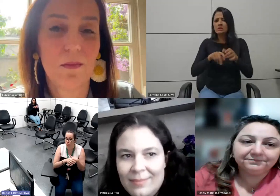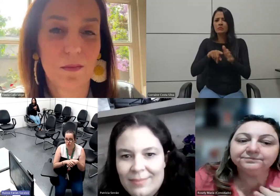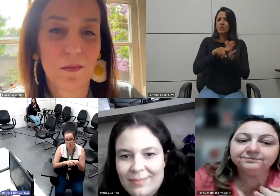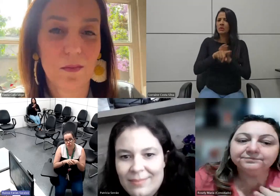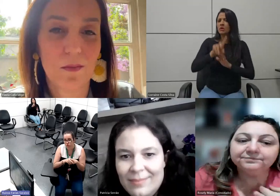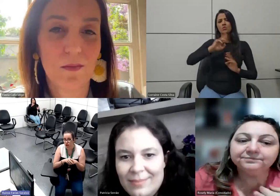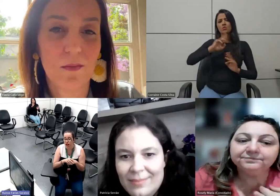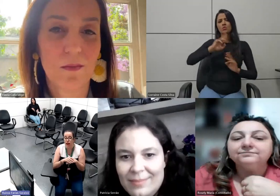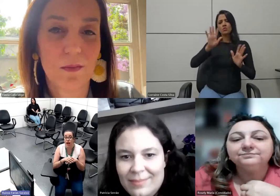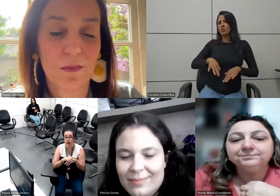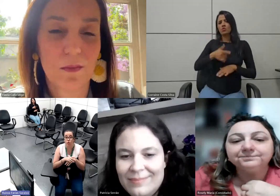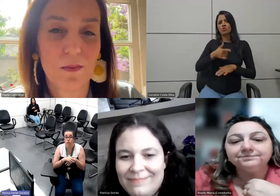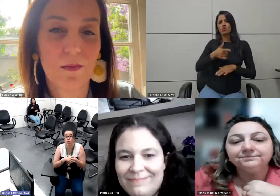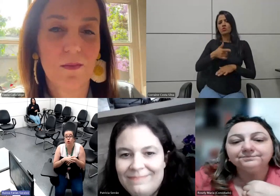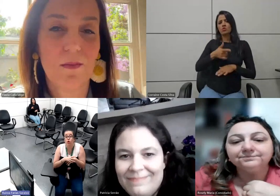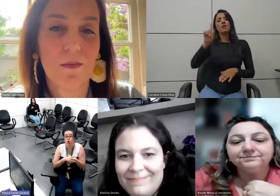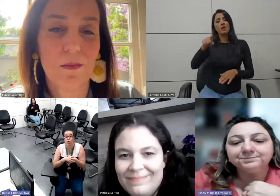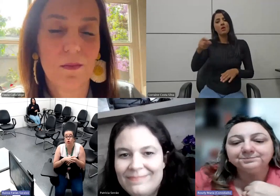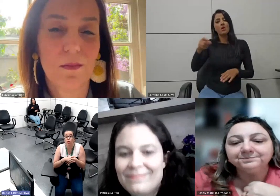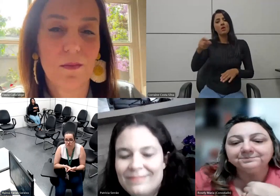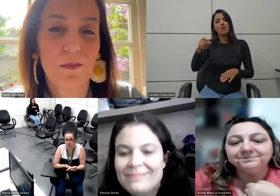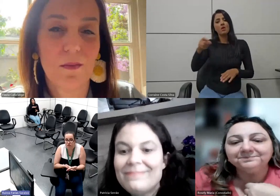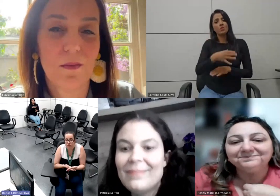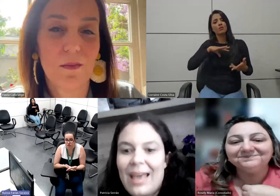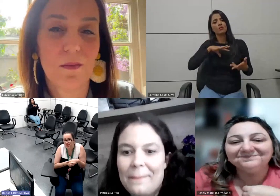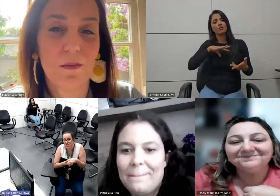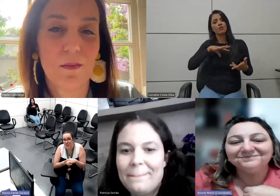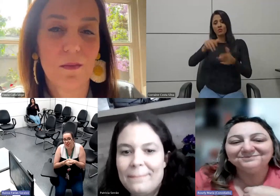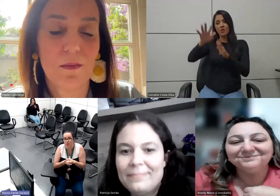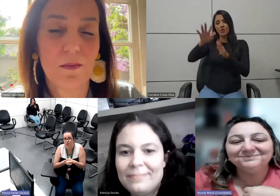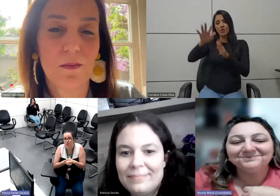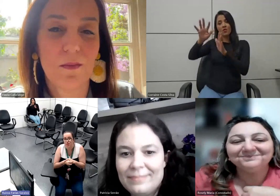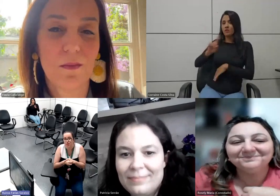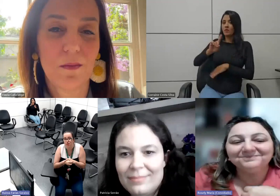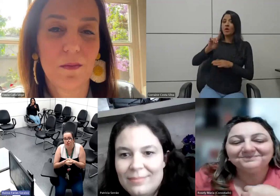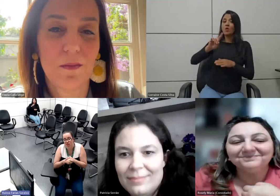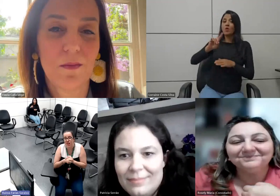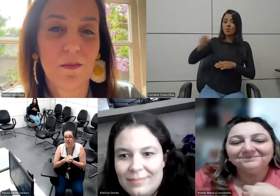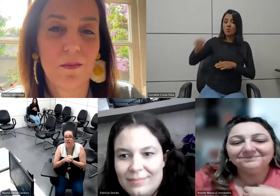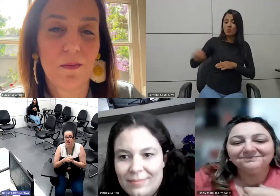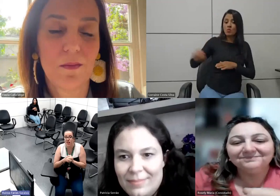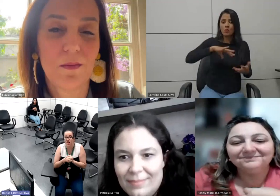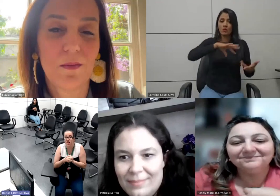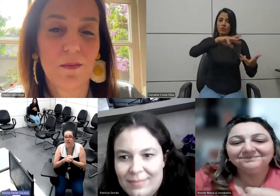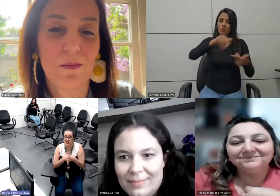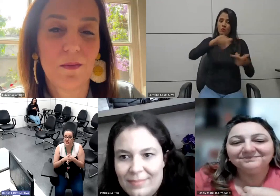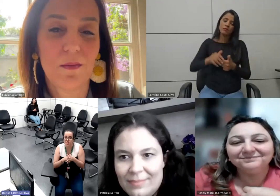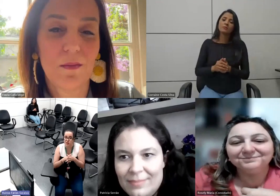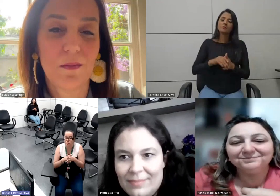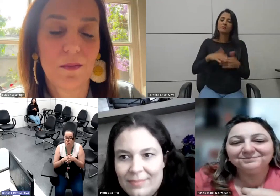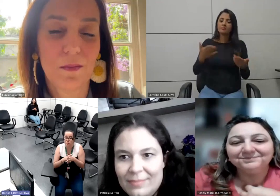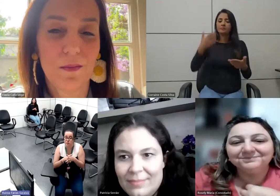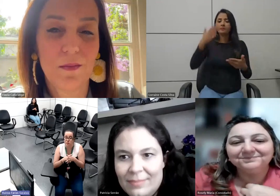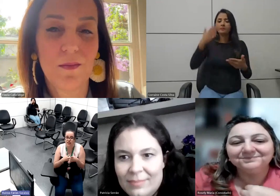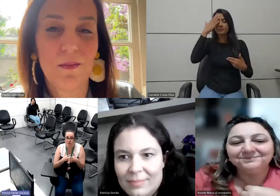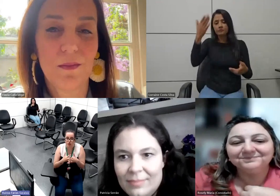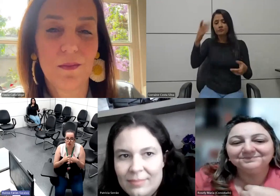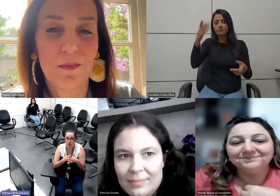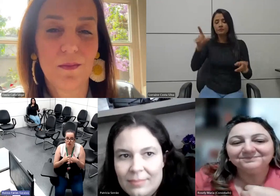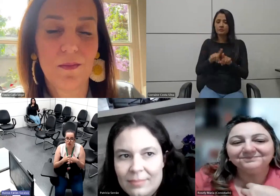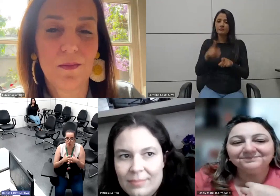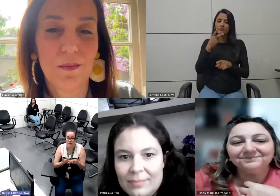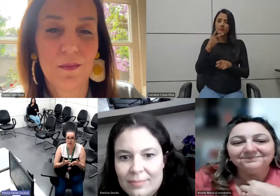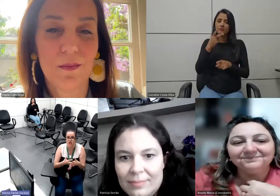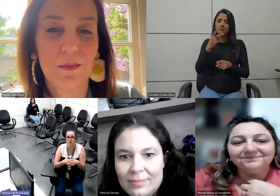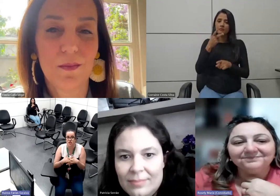não é o fim do mundo é um novo mundo não é o fim é um novo mundo então agradecer também falar que